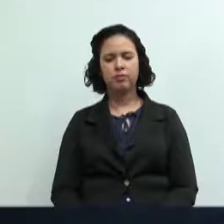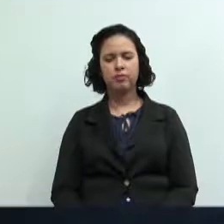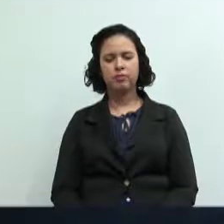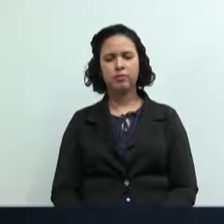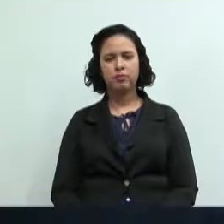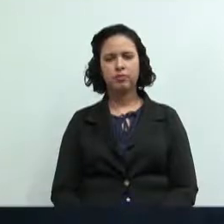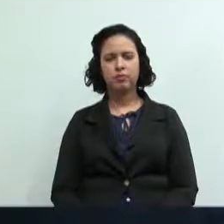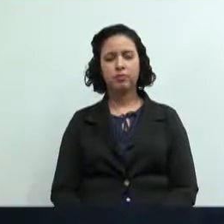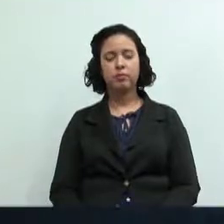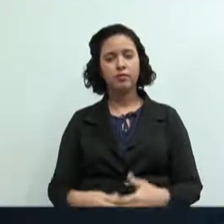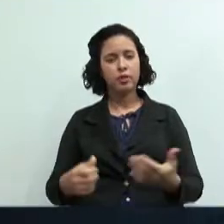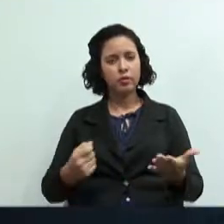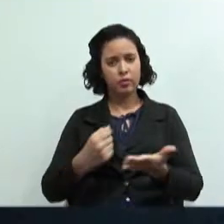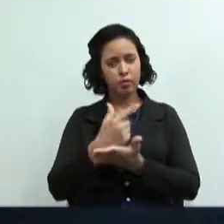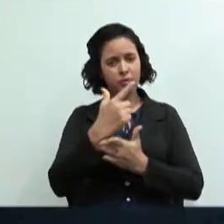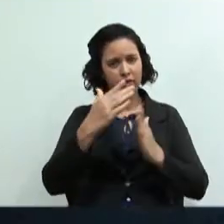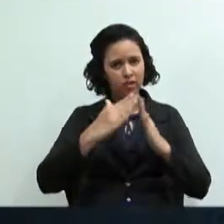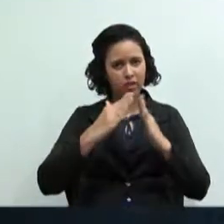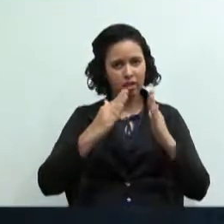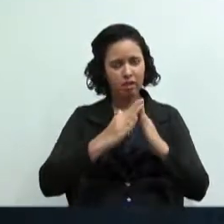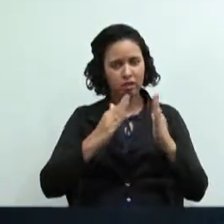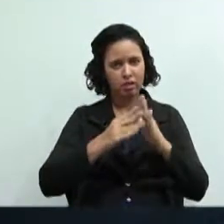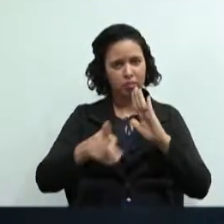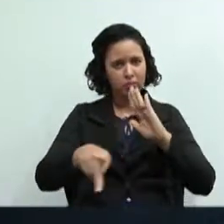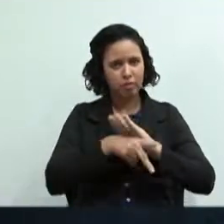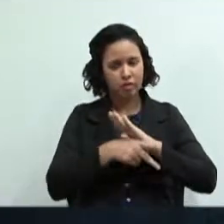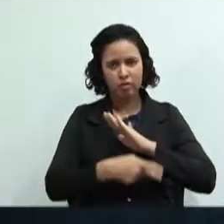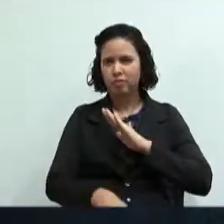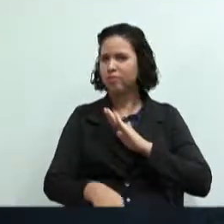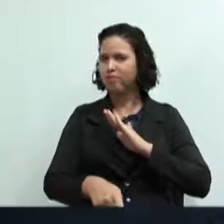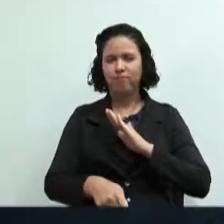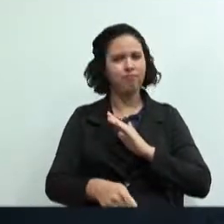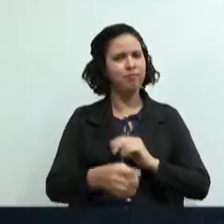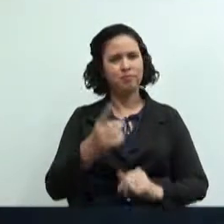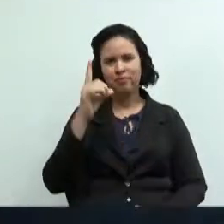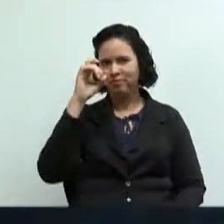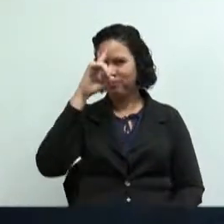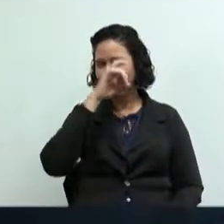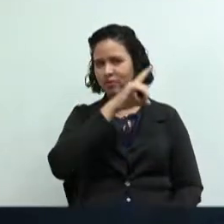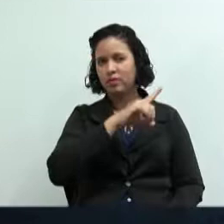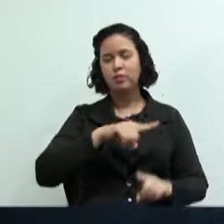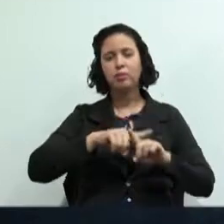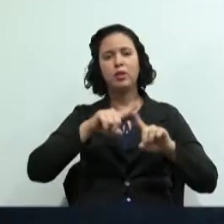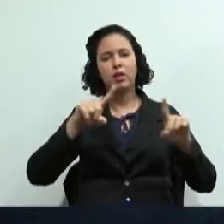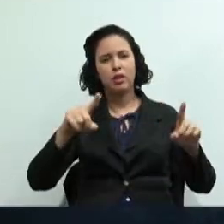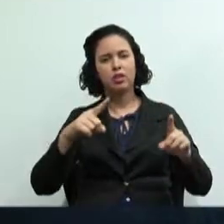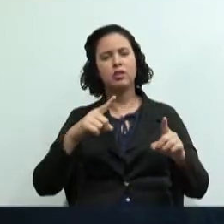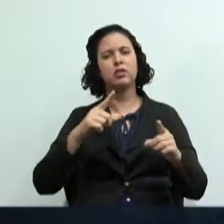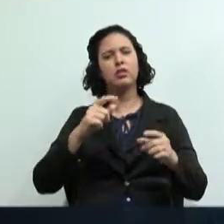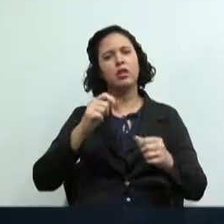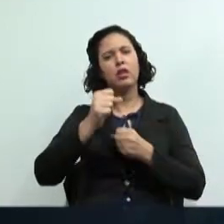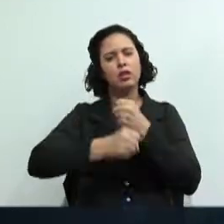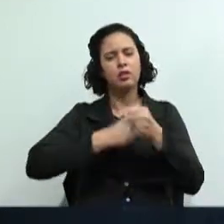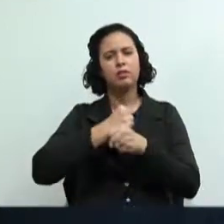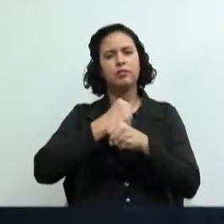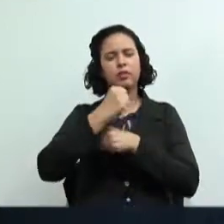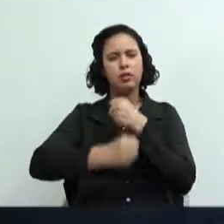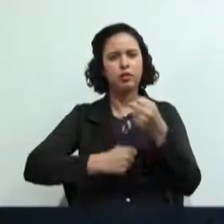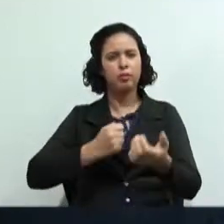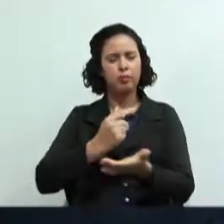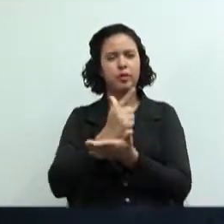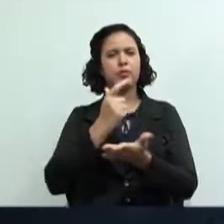Comprar a casa própria não foi fácil, mas são vários anos pagando prestações